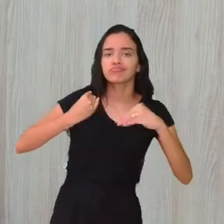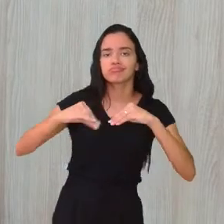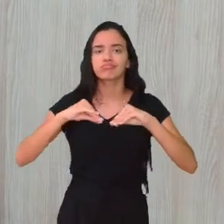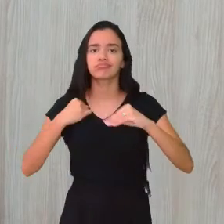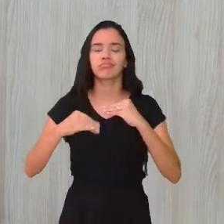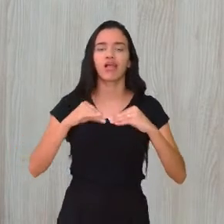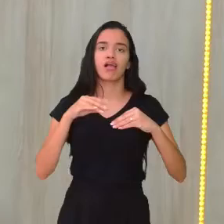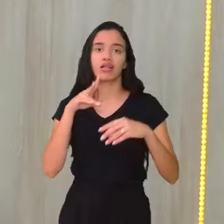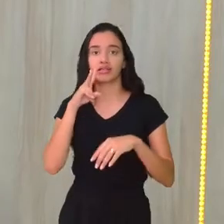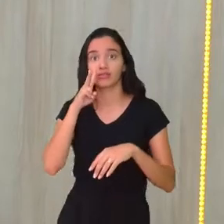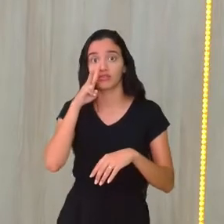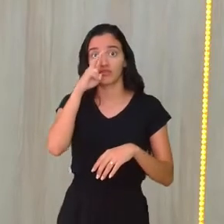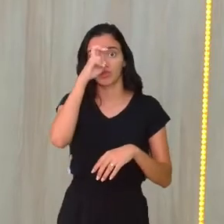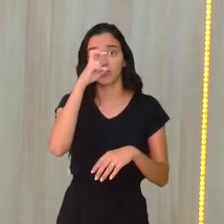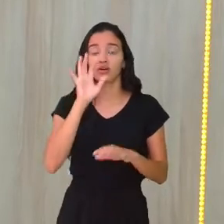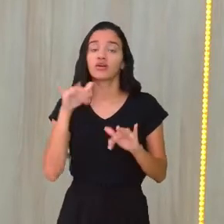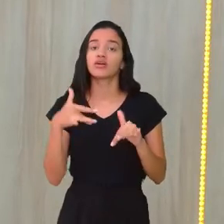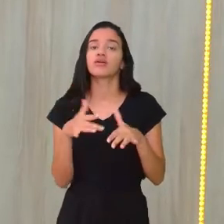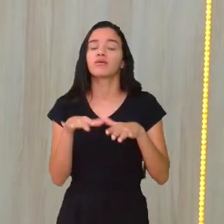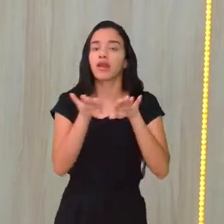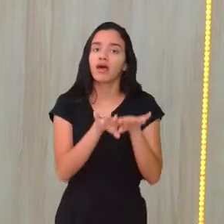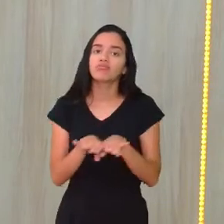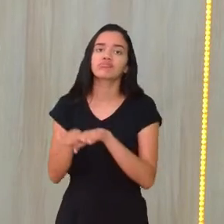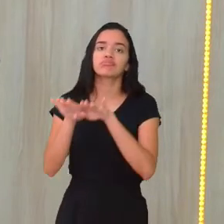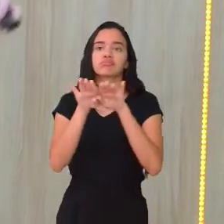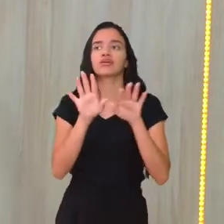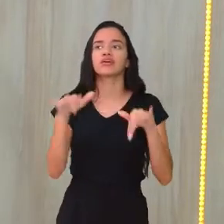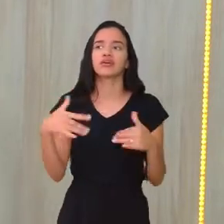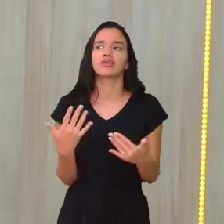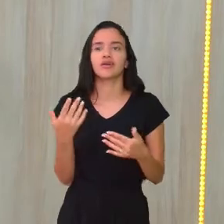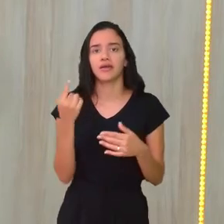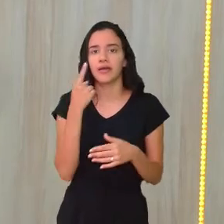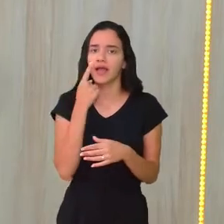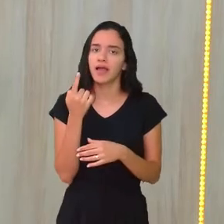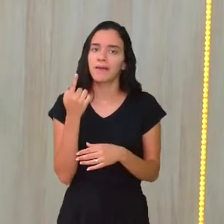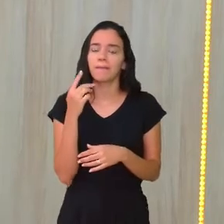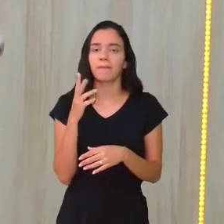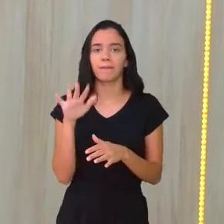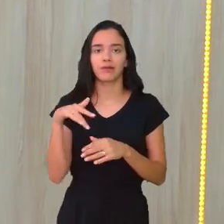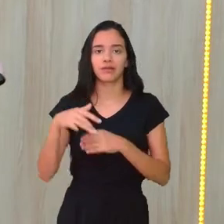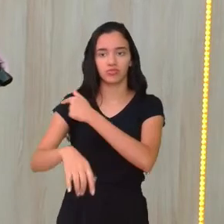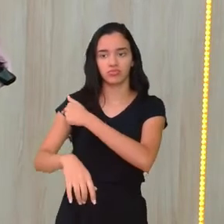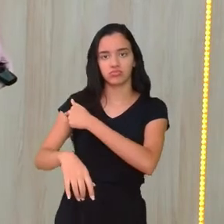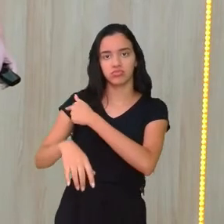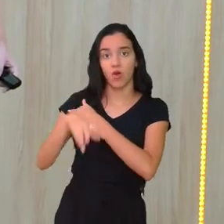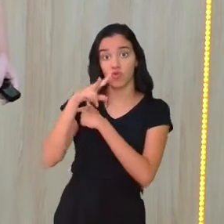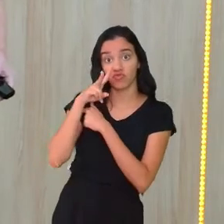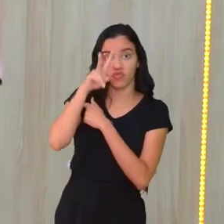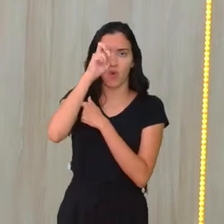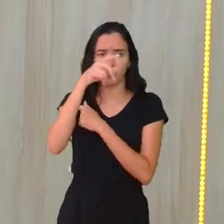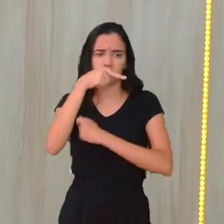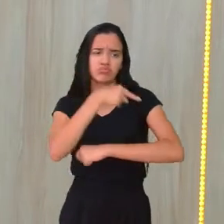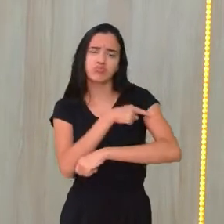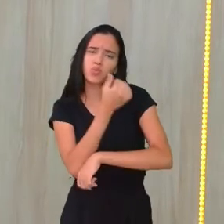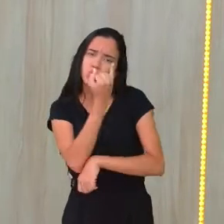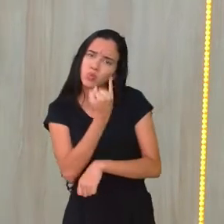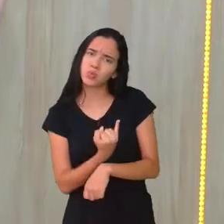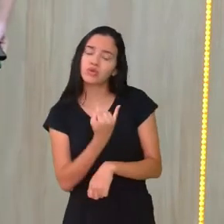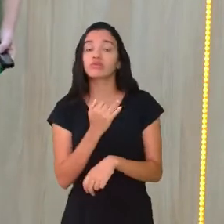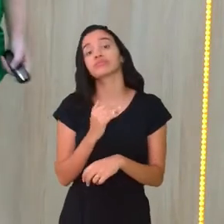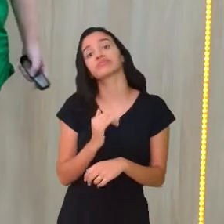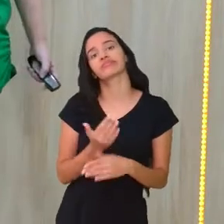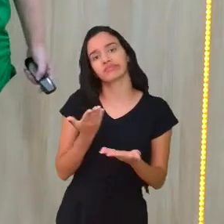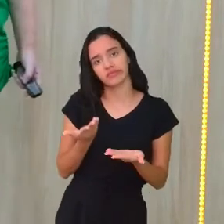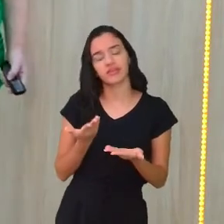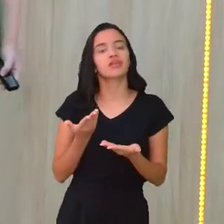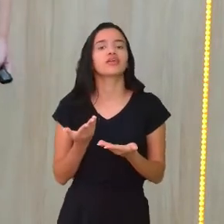manter a simetria do corpo. Imagina ficar com um braço fortão e o outro raquíticozinho. Pois